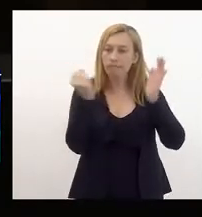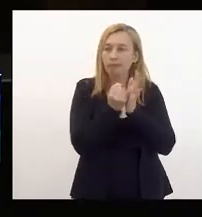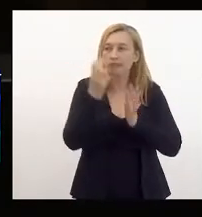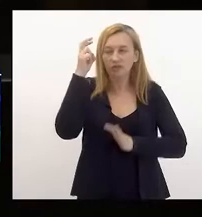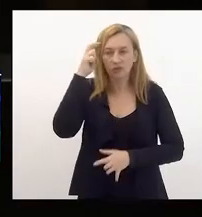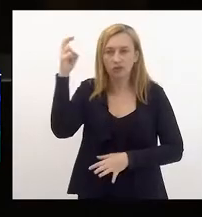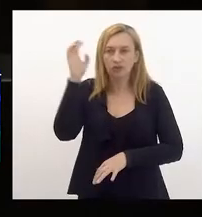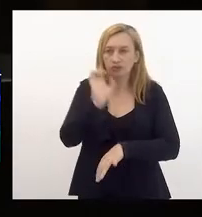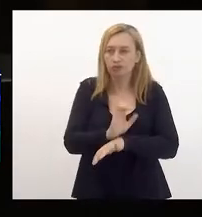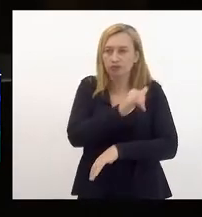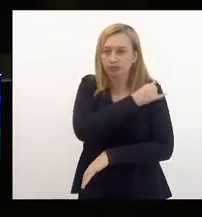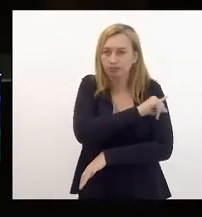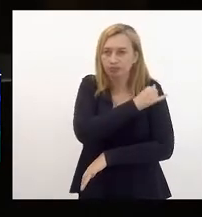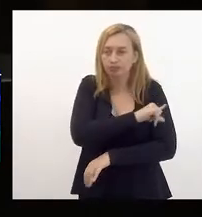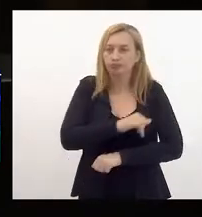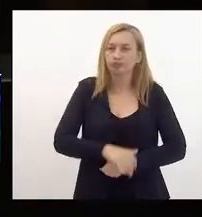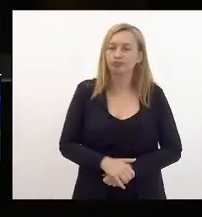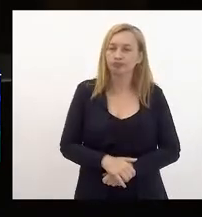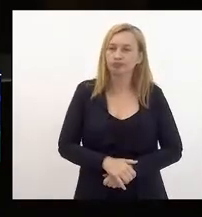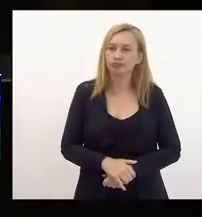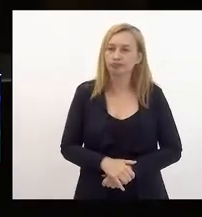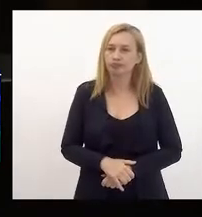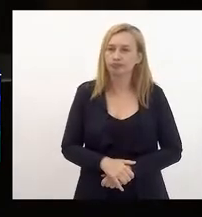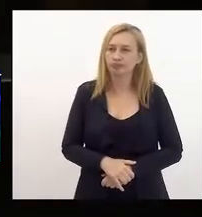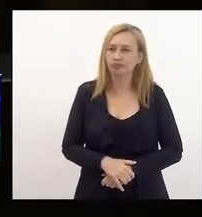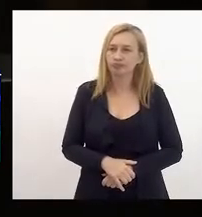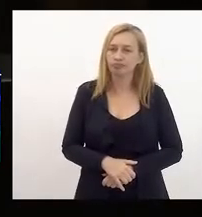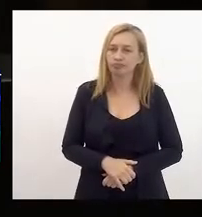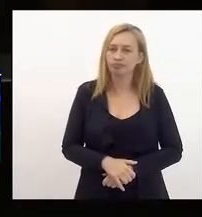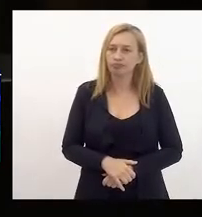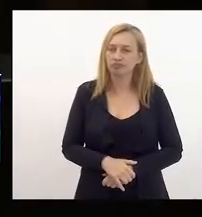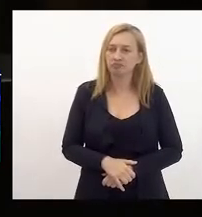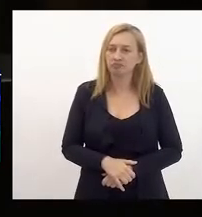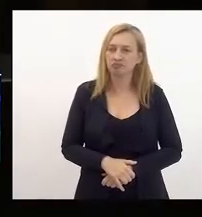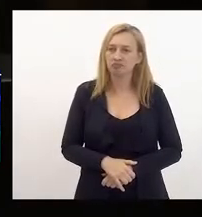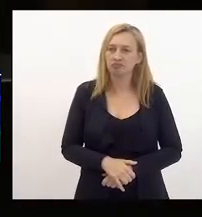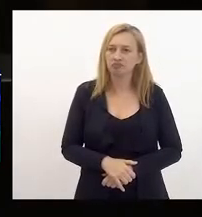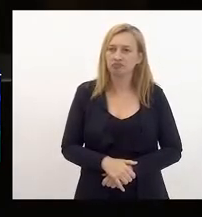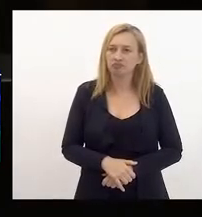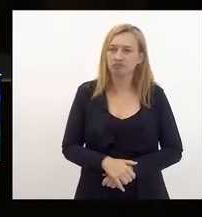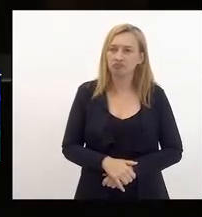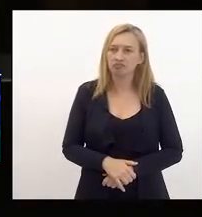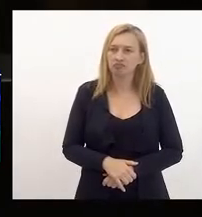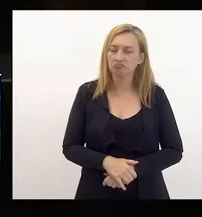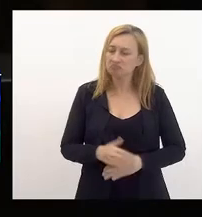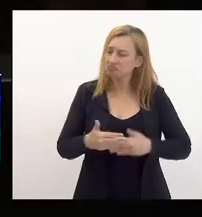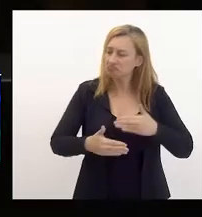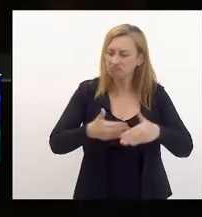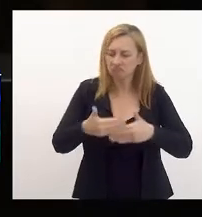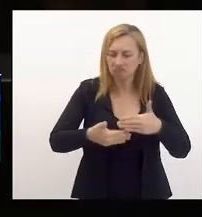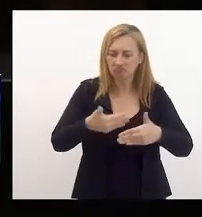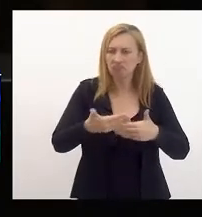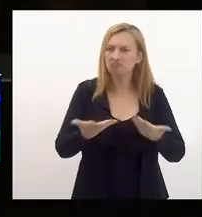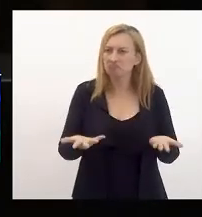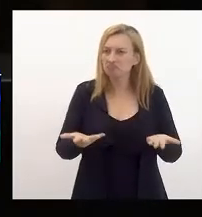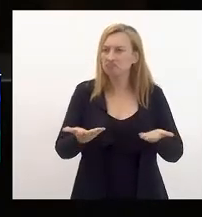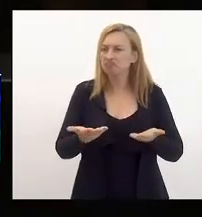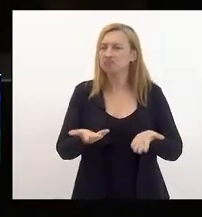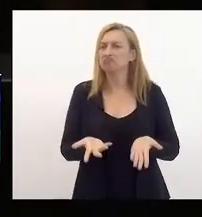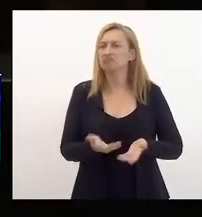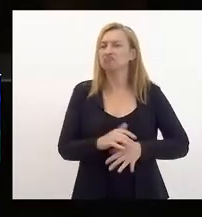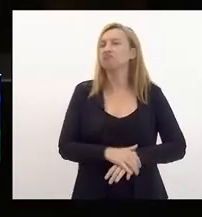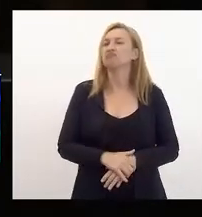Estado do Rio de Janeiro, totalmente a esmo, totalmente num processo de deterioração,